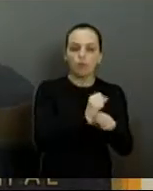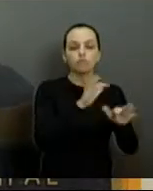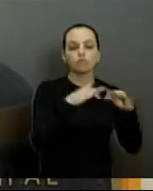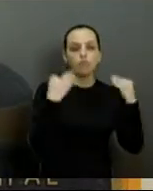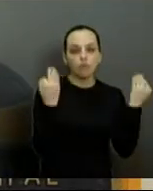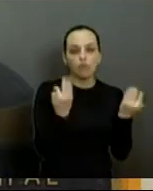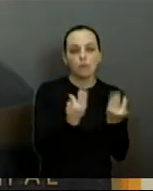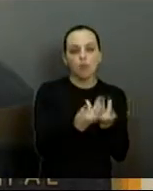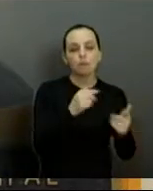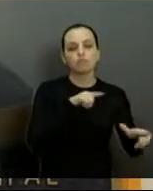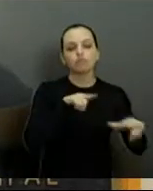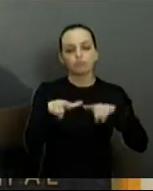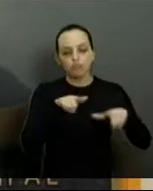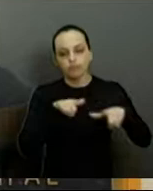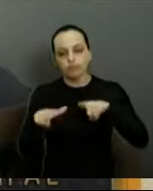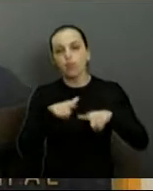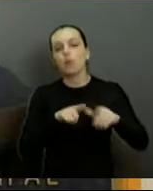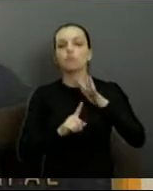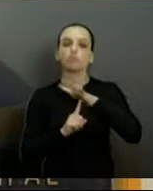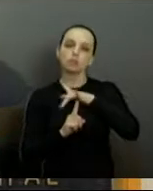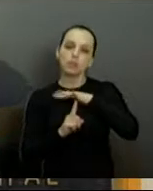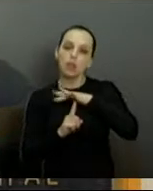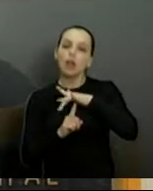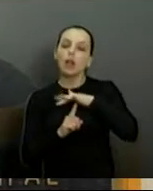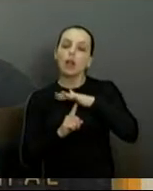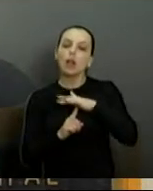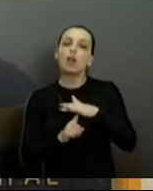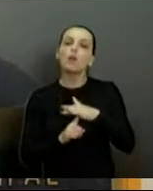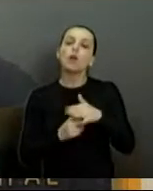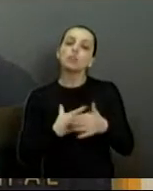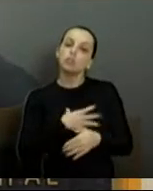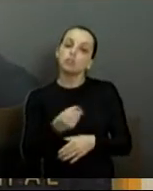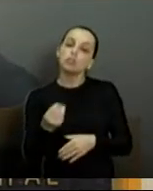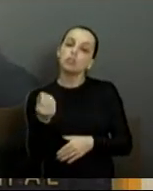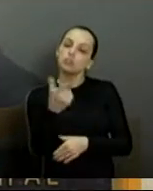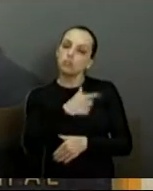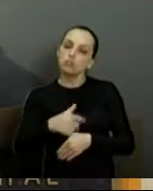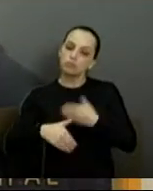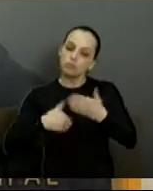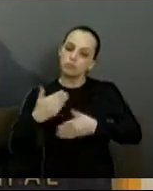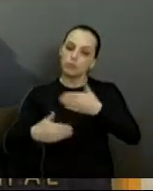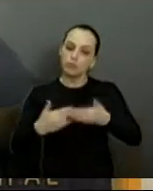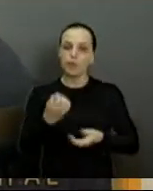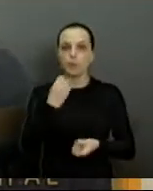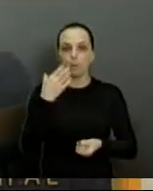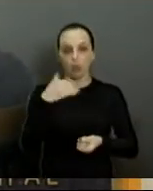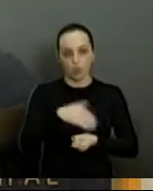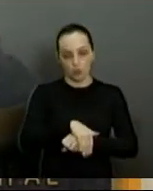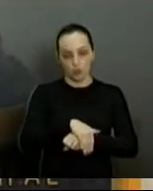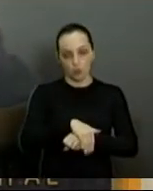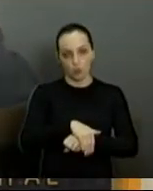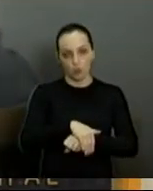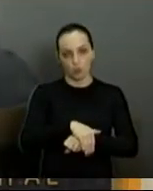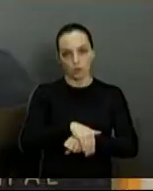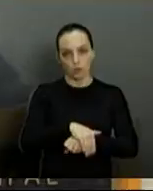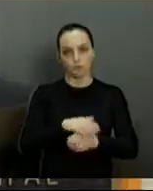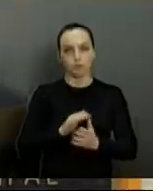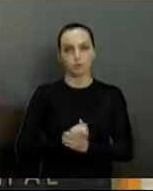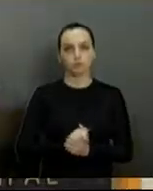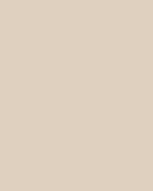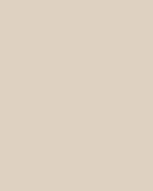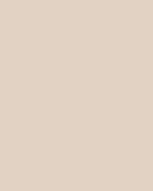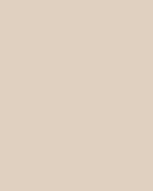hoje muitos filhos continuam a fazer um trabalho que foi desenvolvido. Boa noite. Até a próxima.